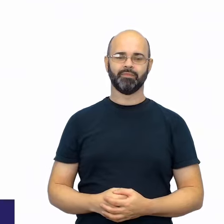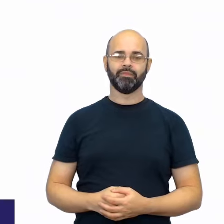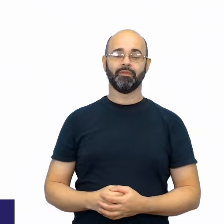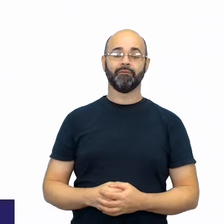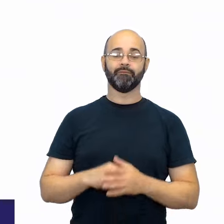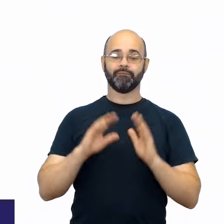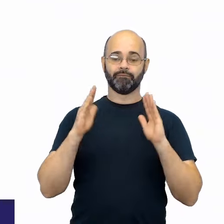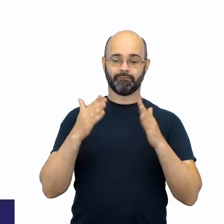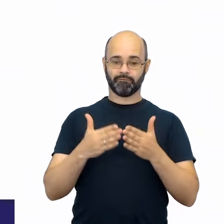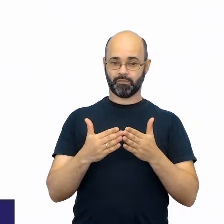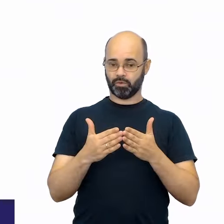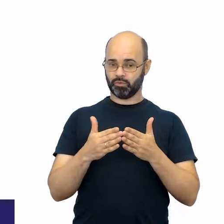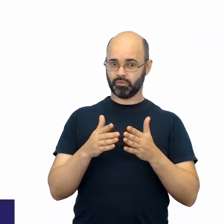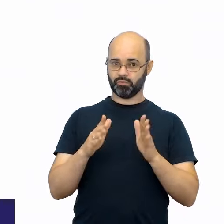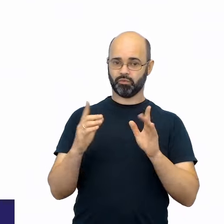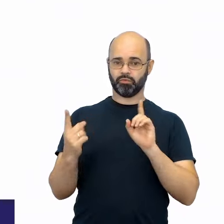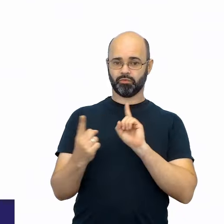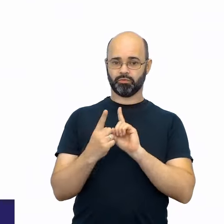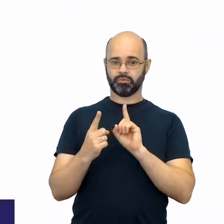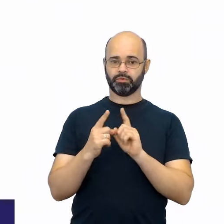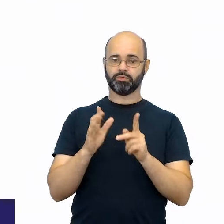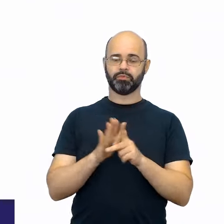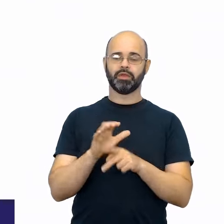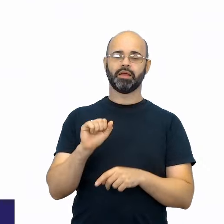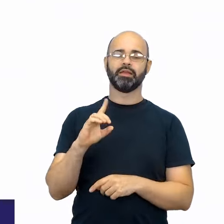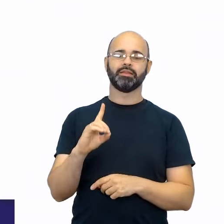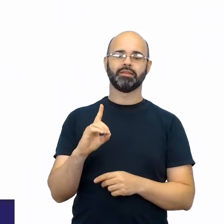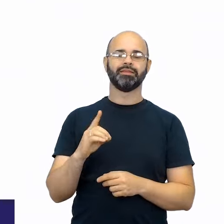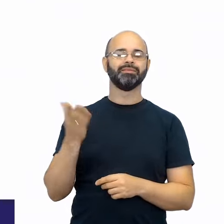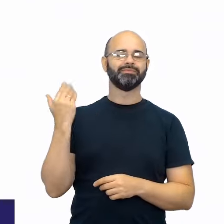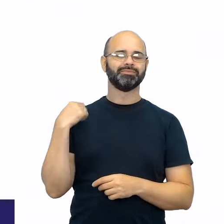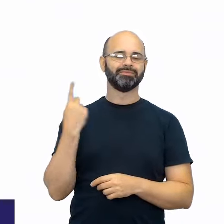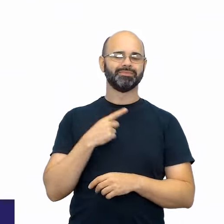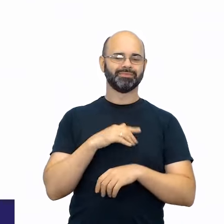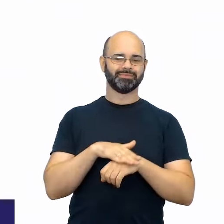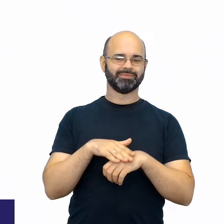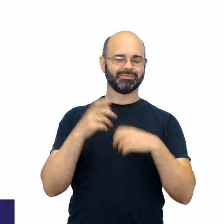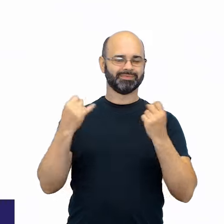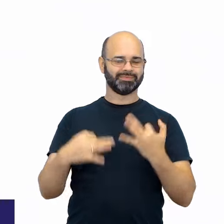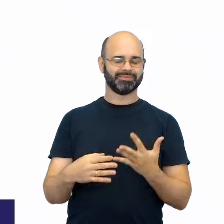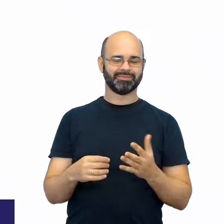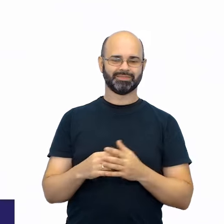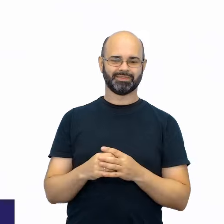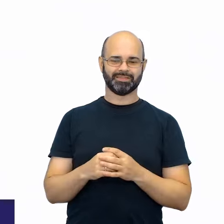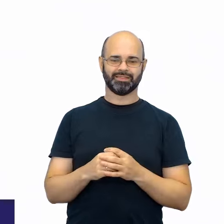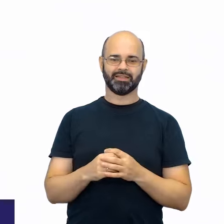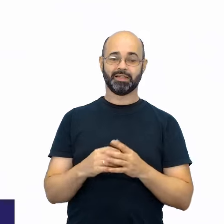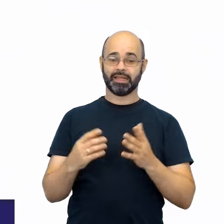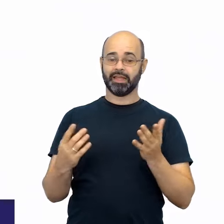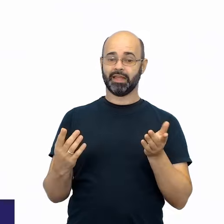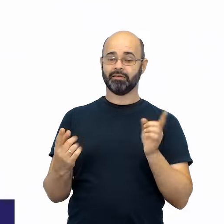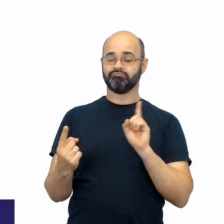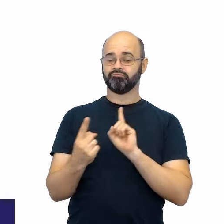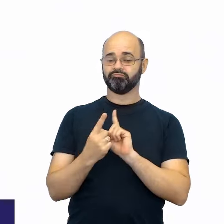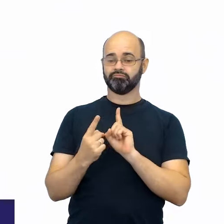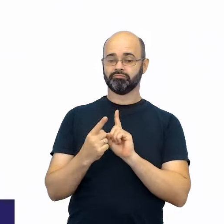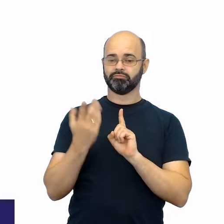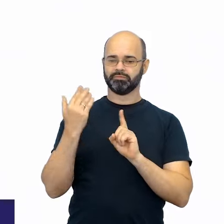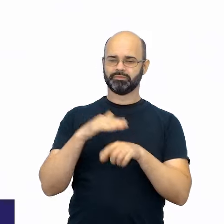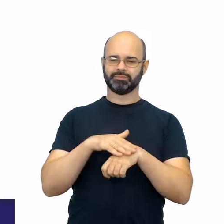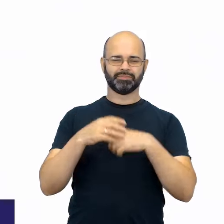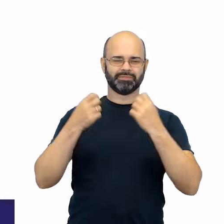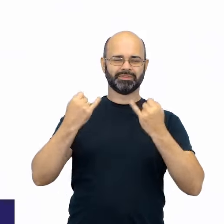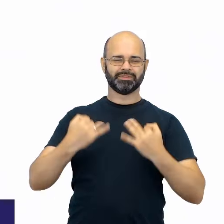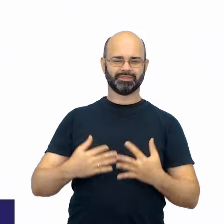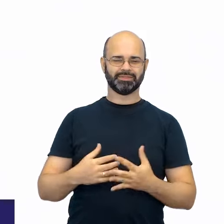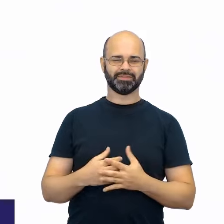SDs. Como nós já comentamos antes, em nossa formação de etapa, é relativa à